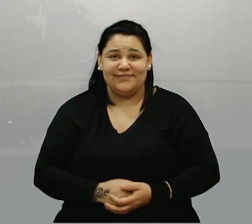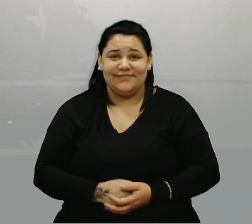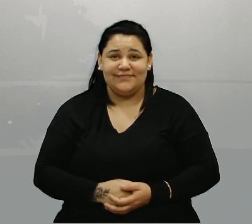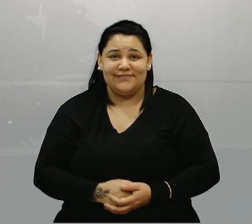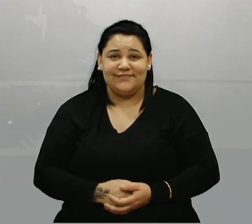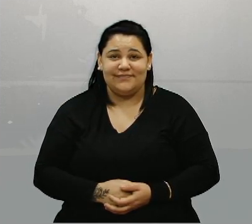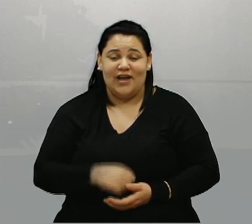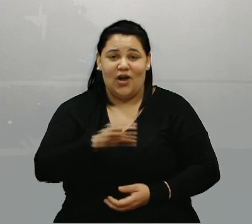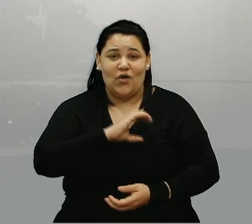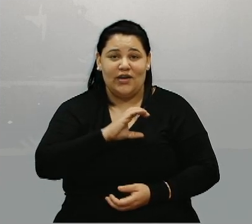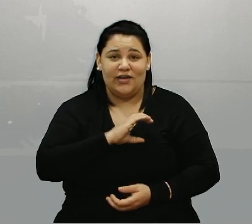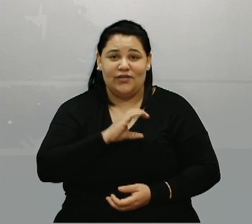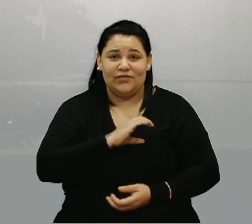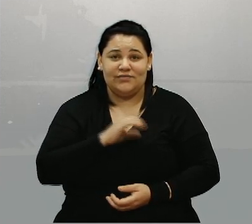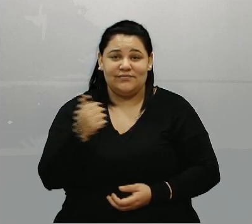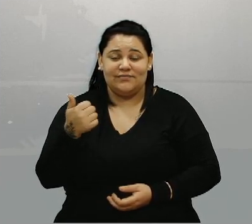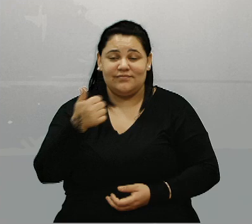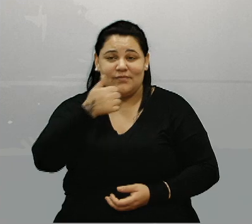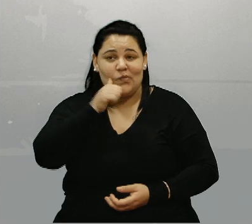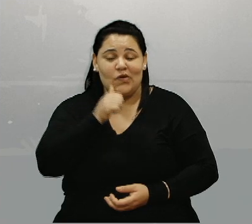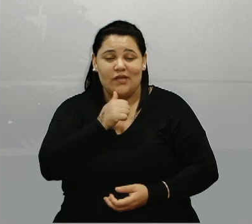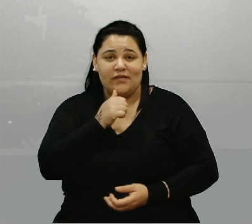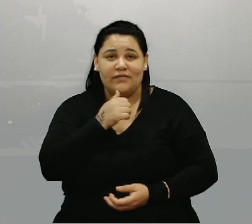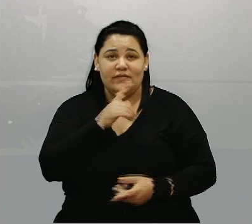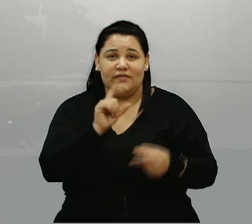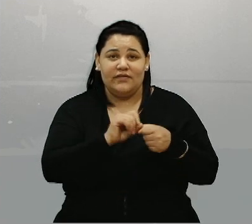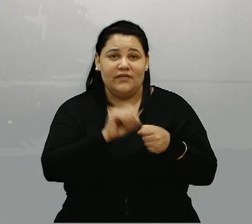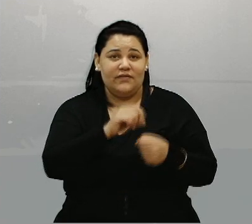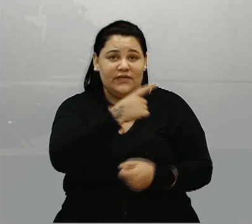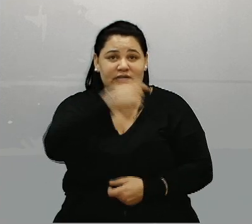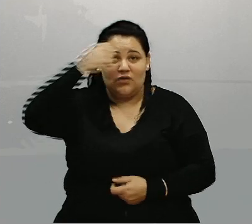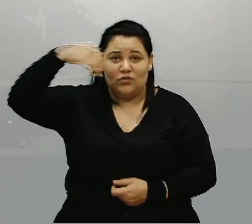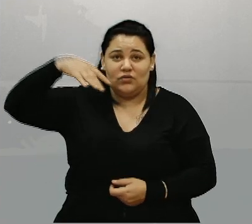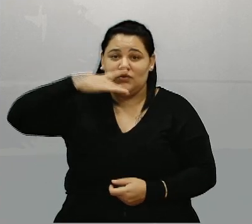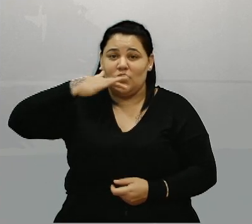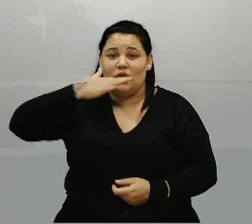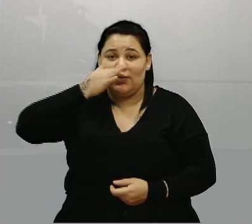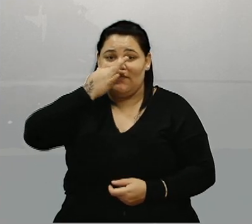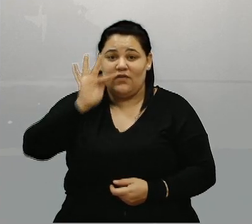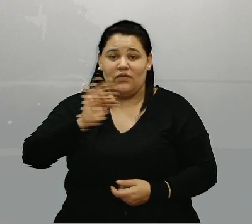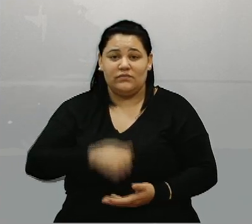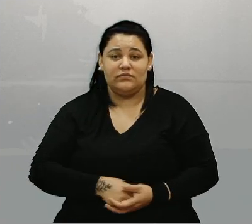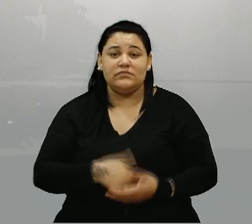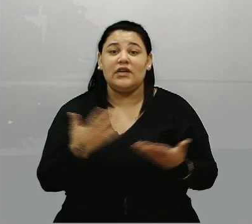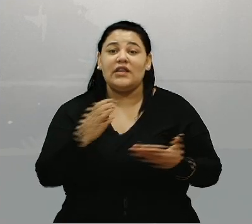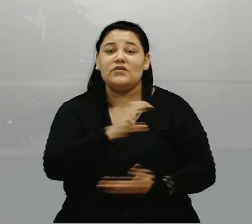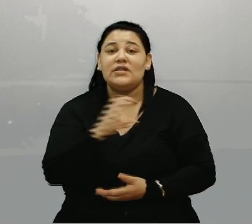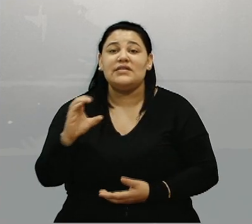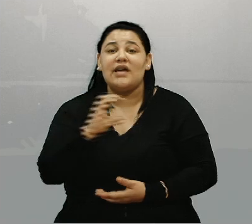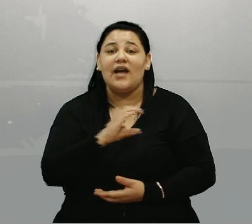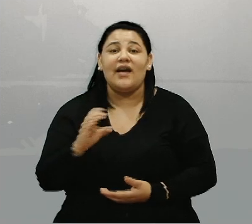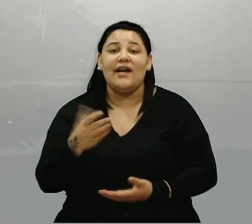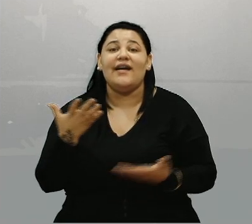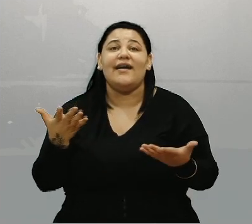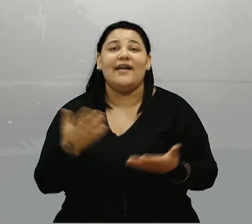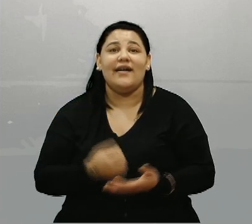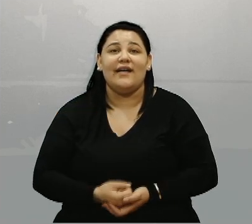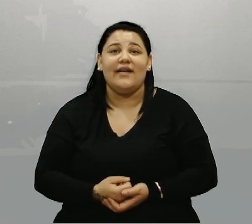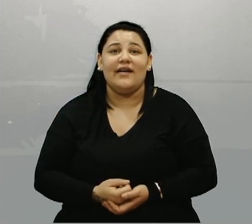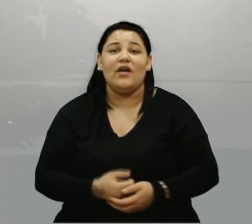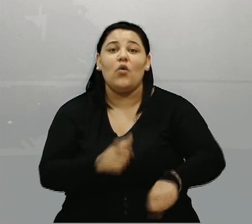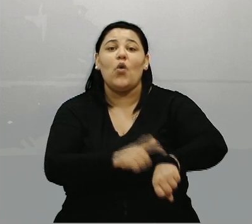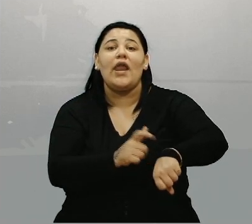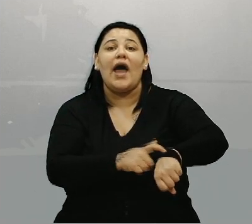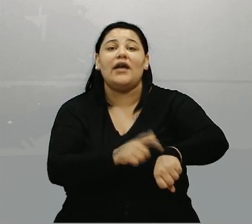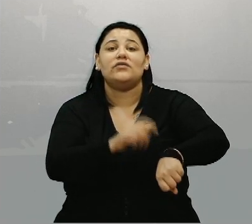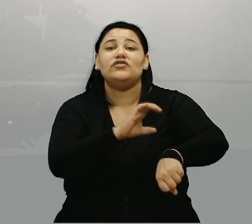Coordenadora do Luz, cor e flor. Faça um Luz, e flor lá no Bom Pastor. CC. Não tem um monte... Qual é o cargo horário de CC?